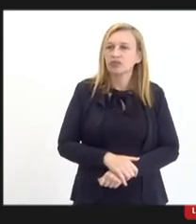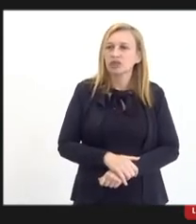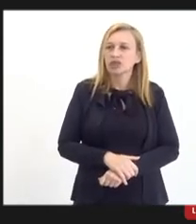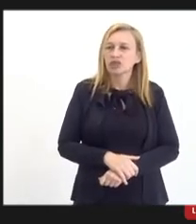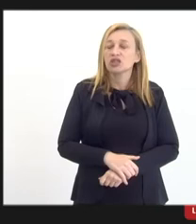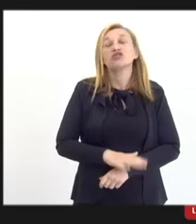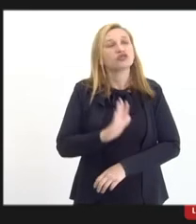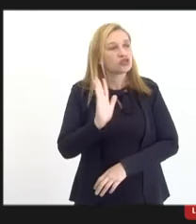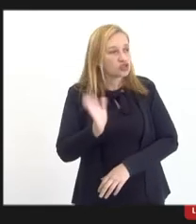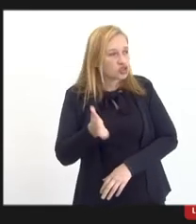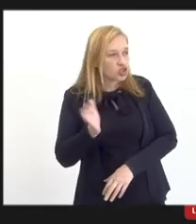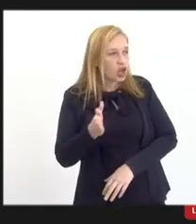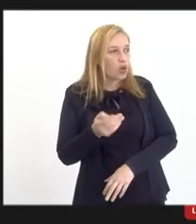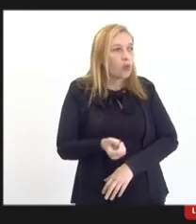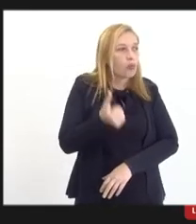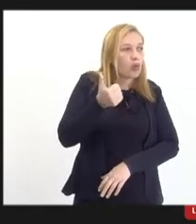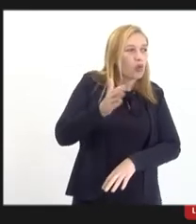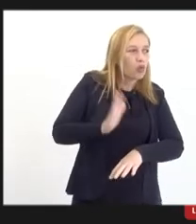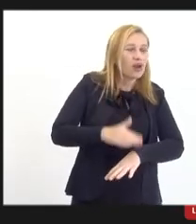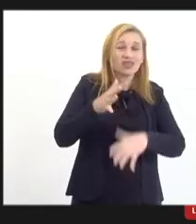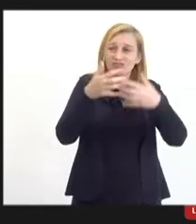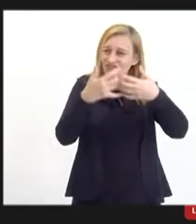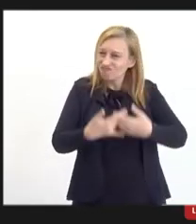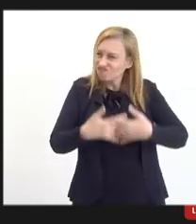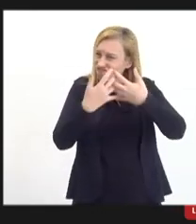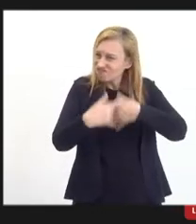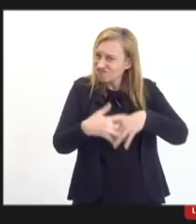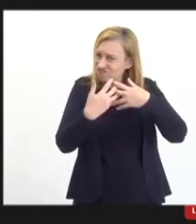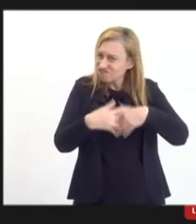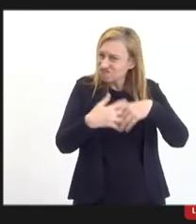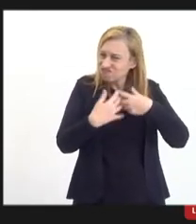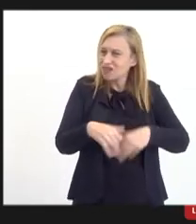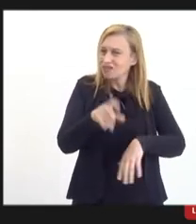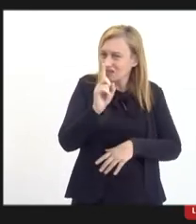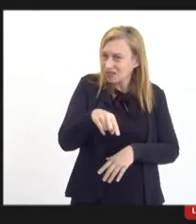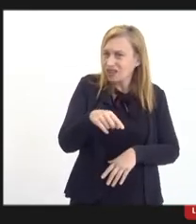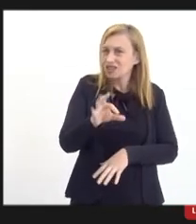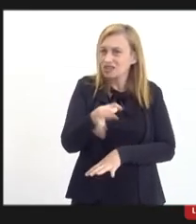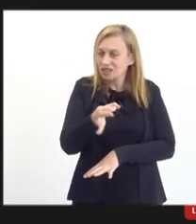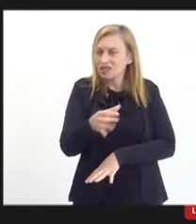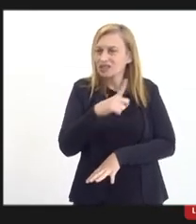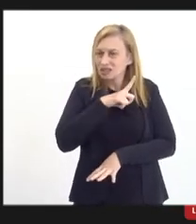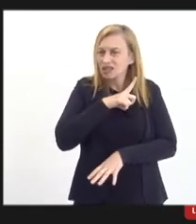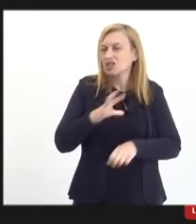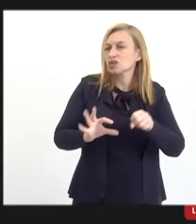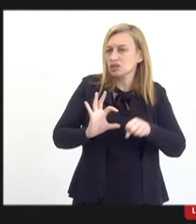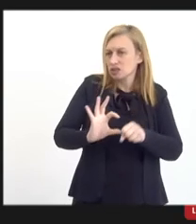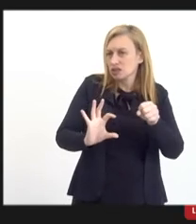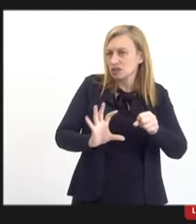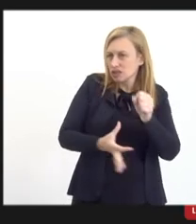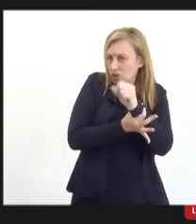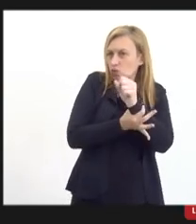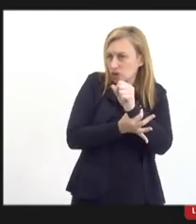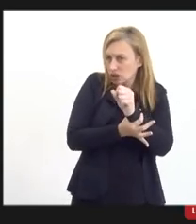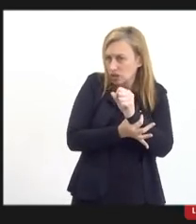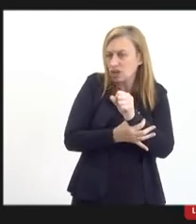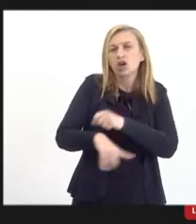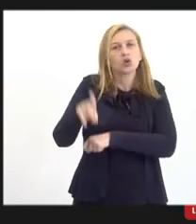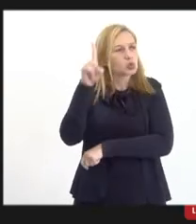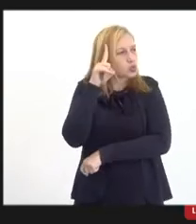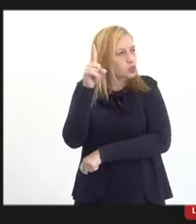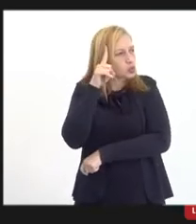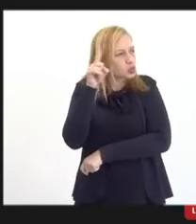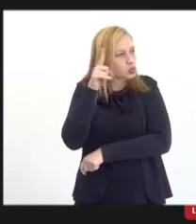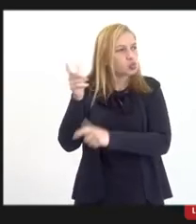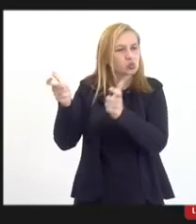aí já fica um pouco mais complexo, né, para garantir a segurança rotineira, né,